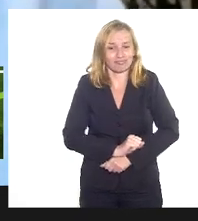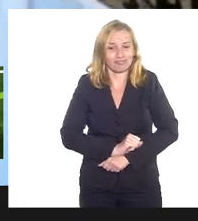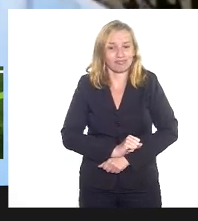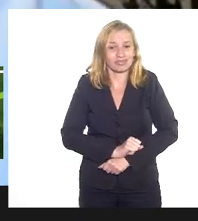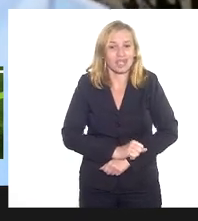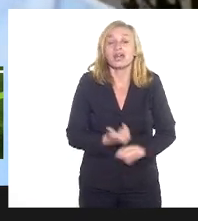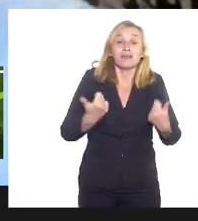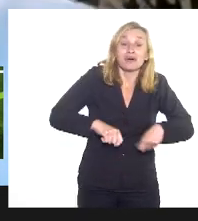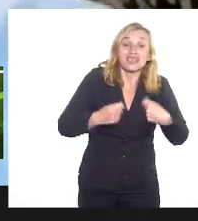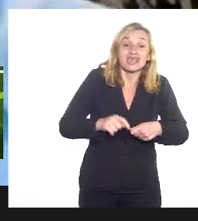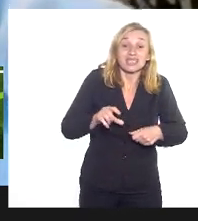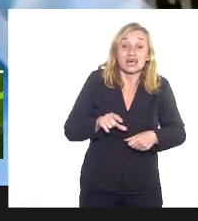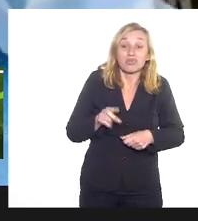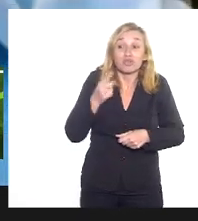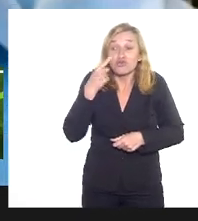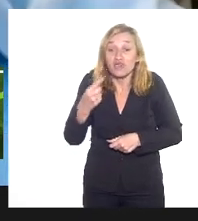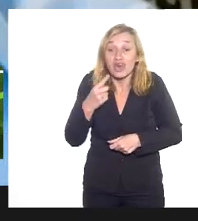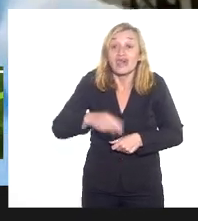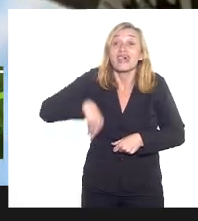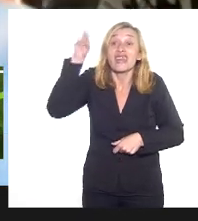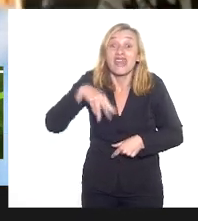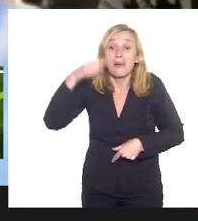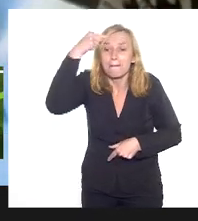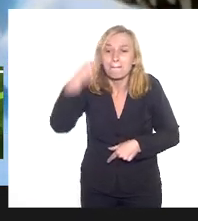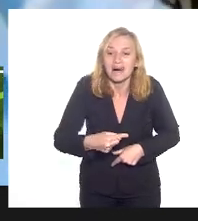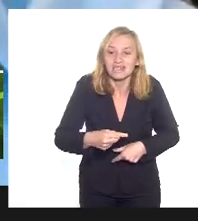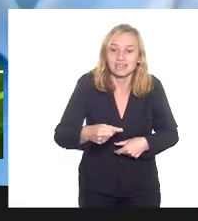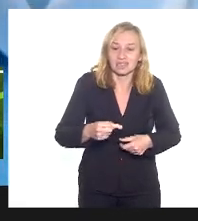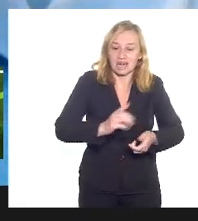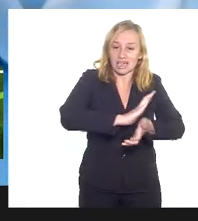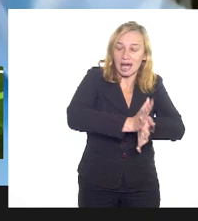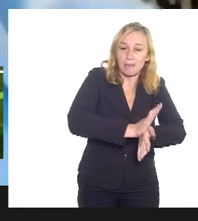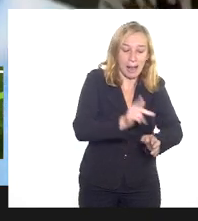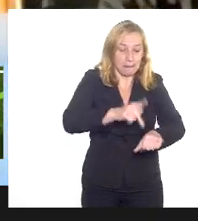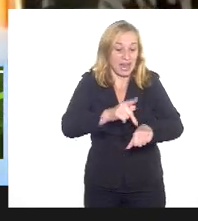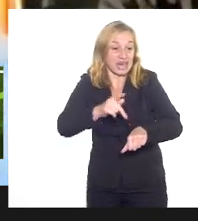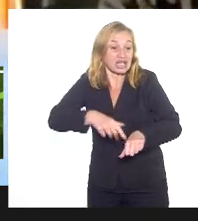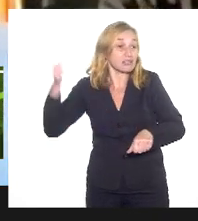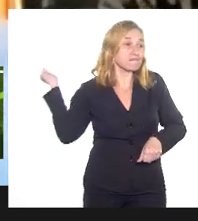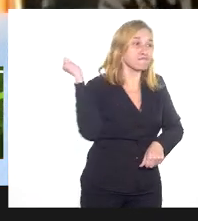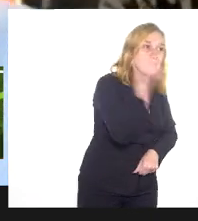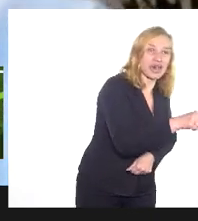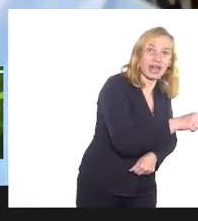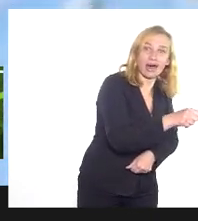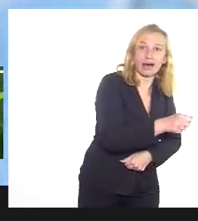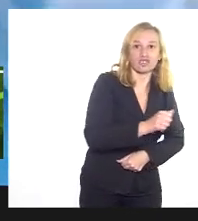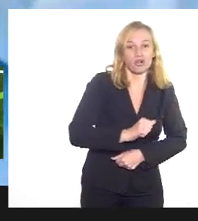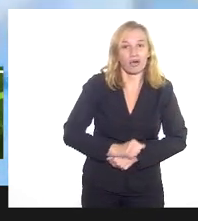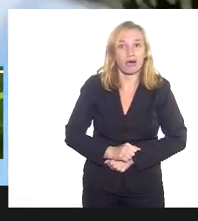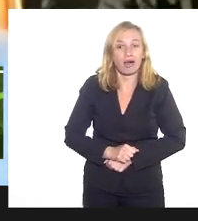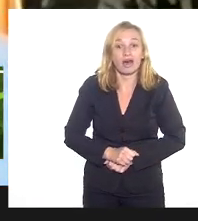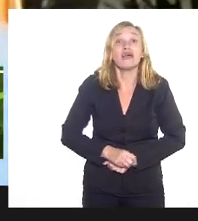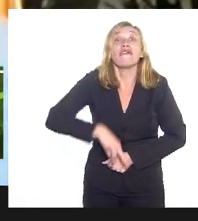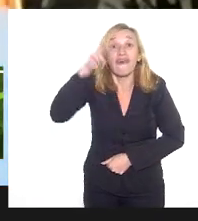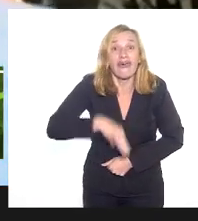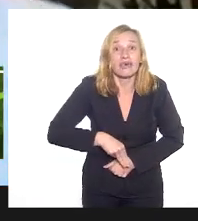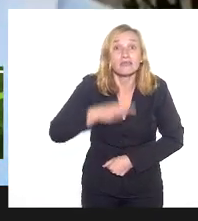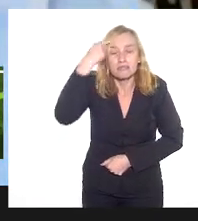temos que buscar quem manda interpretar, quem manda jogar pedra na Mãe Torodi, quem é? Tem alguém.